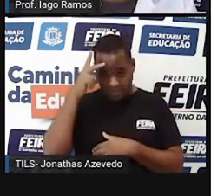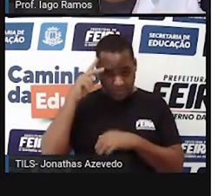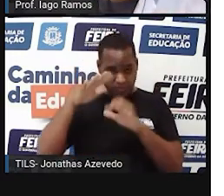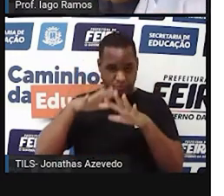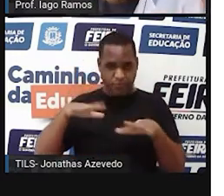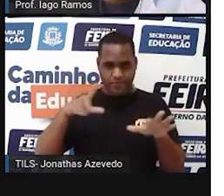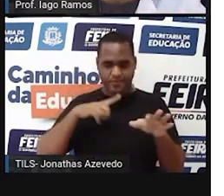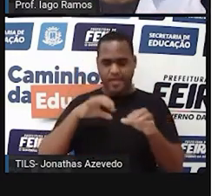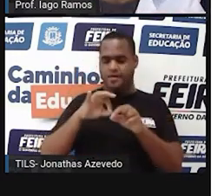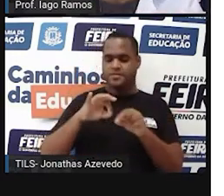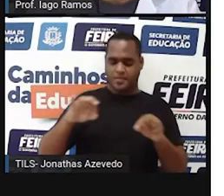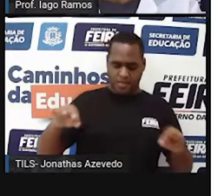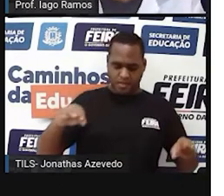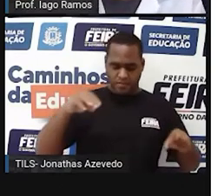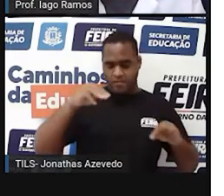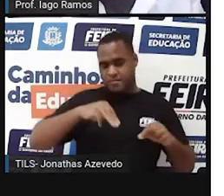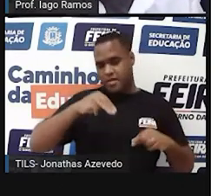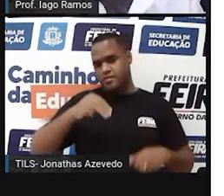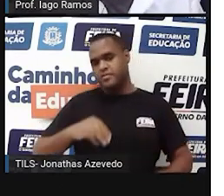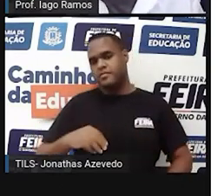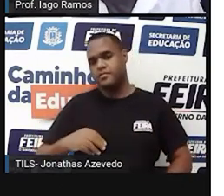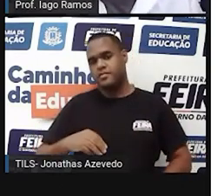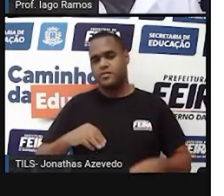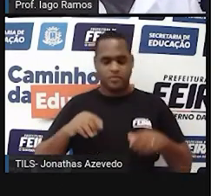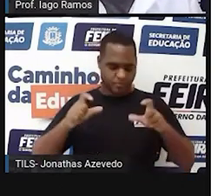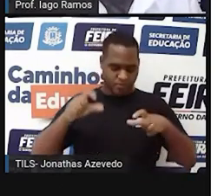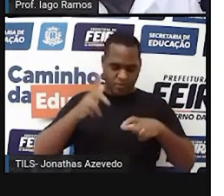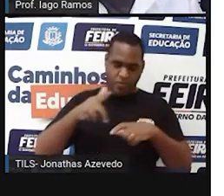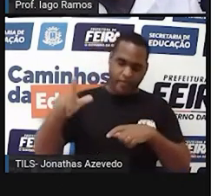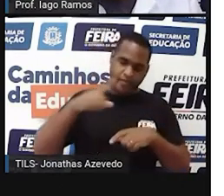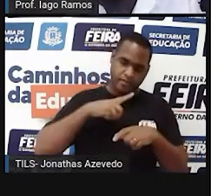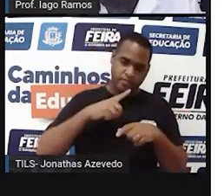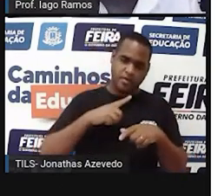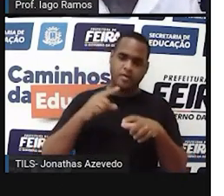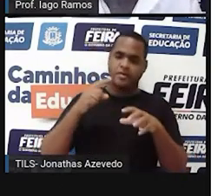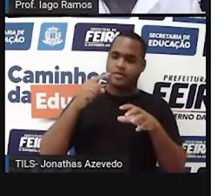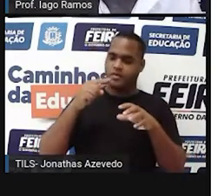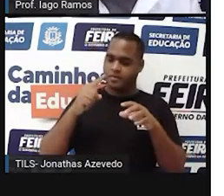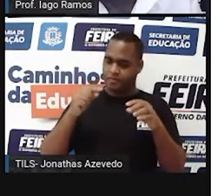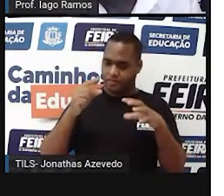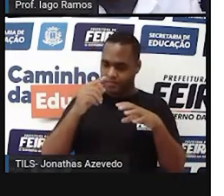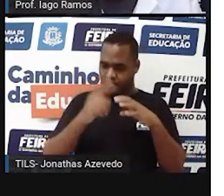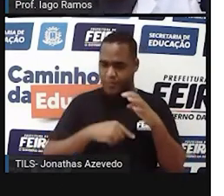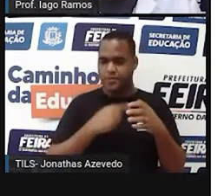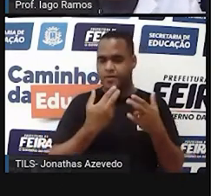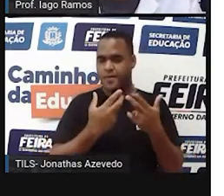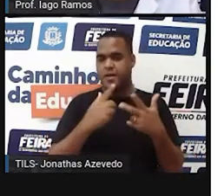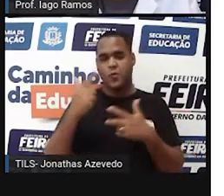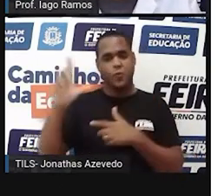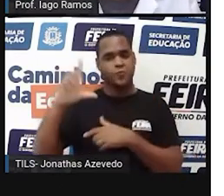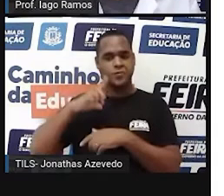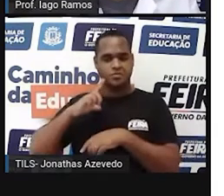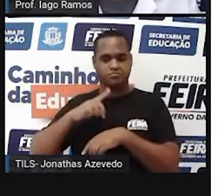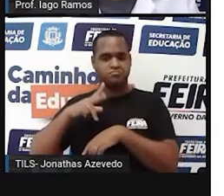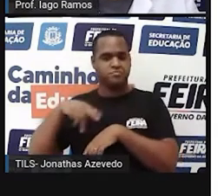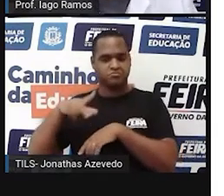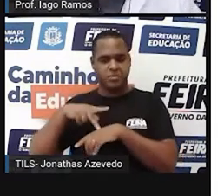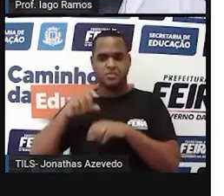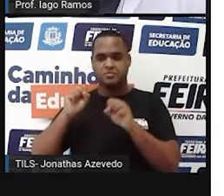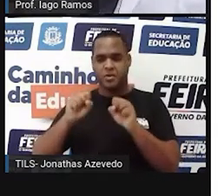o comprimento em metro, em outro lugar do mundo, o mesmo comprimento vai ter como unidade o metro.